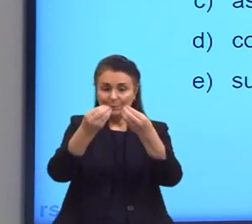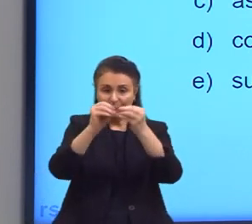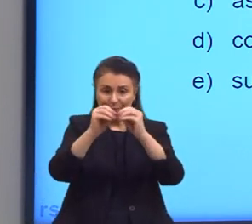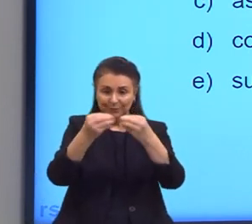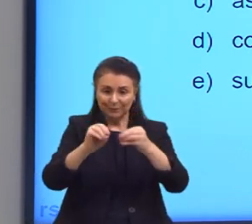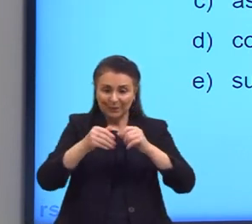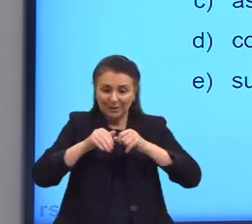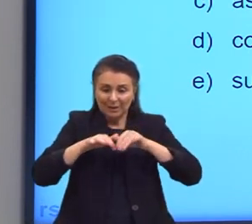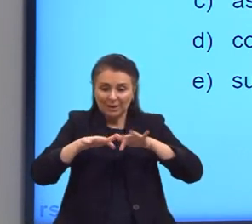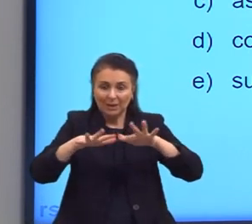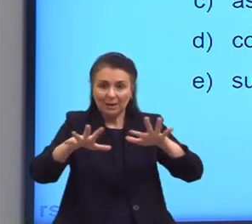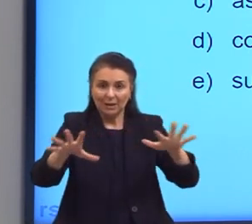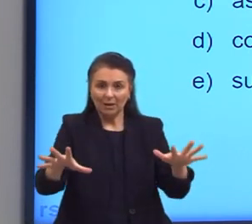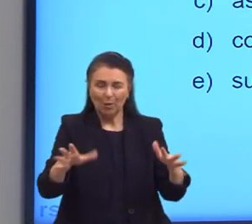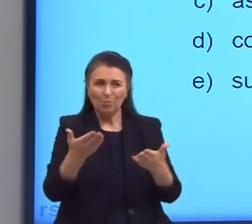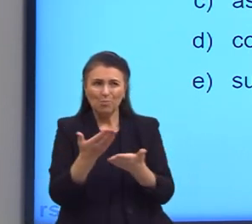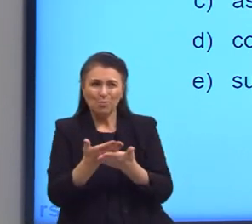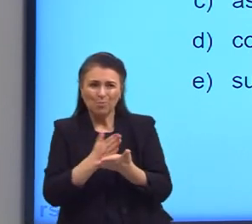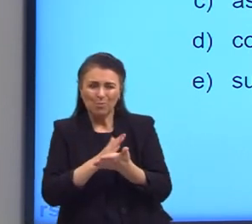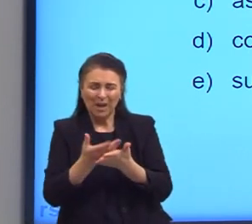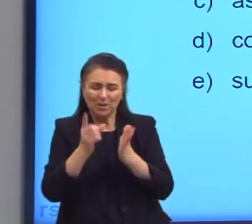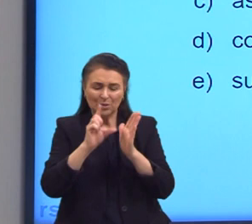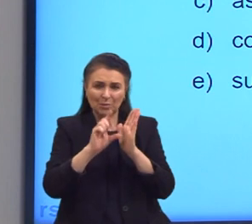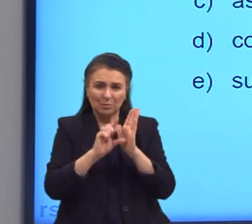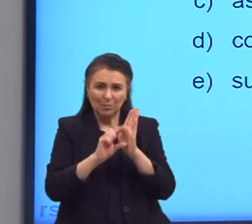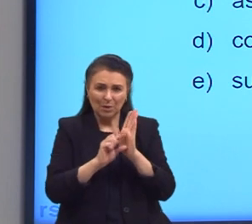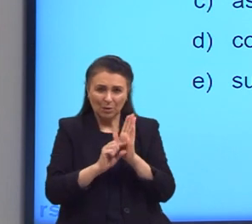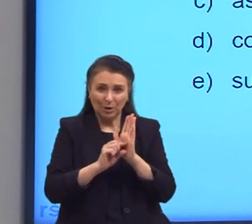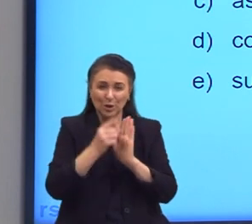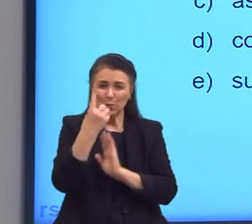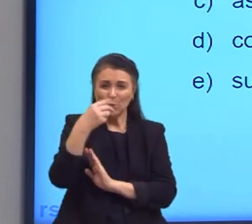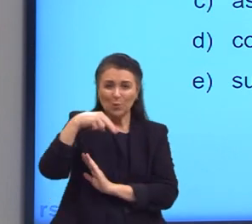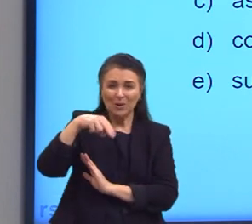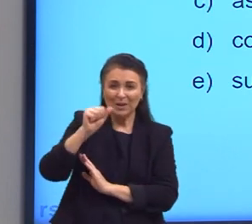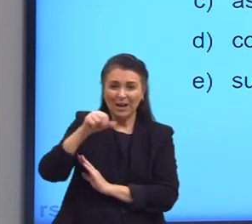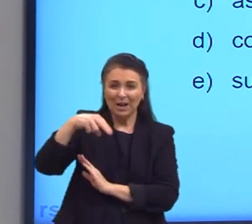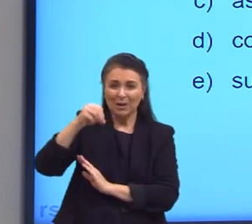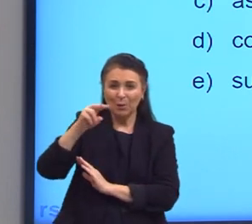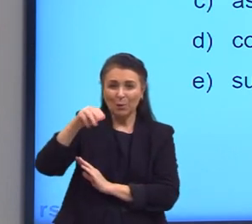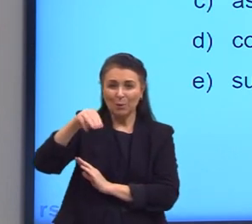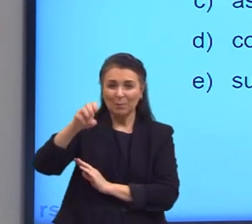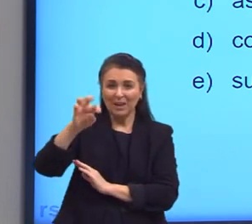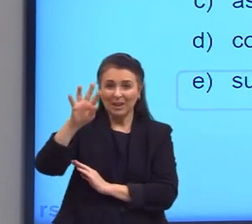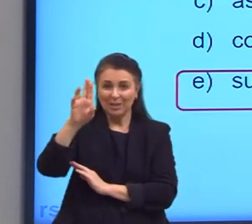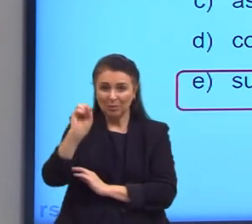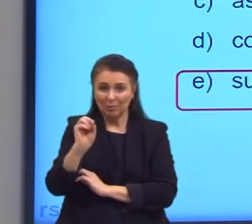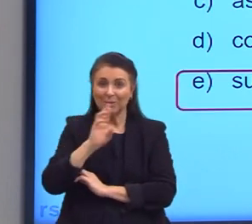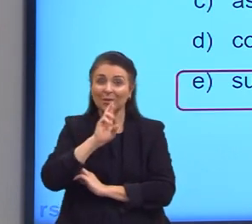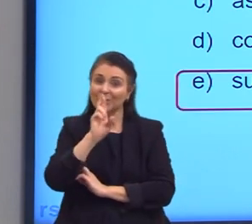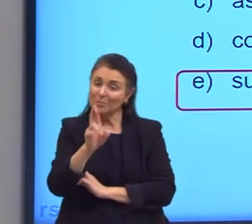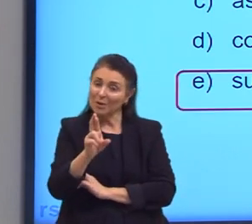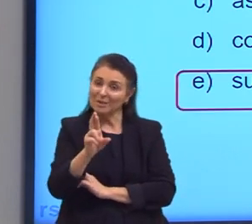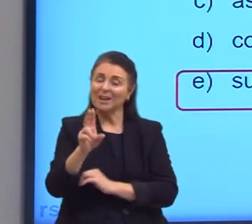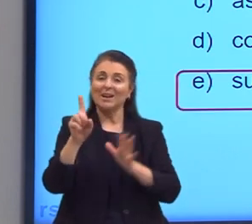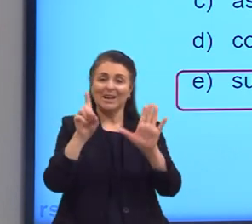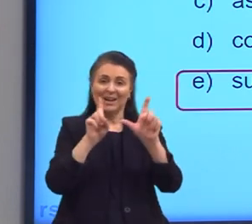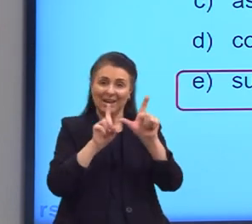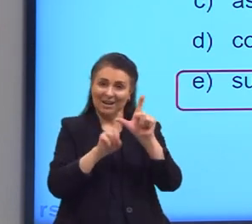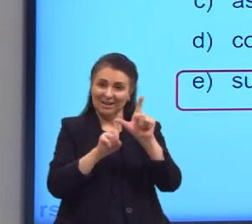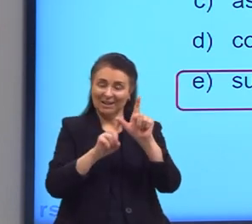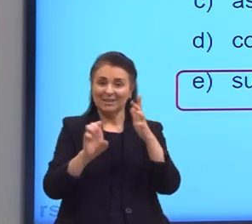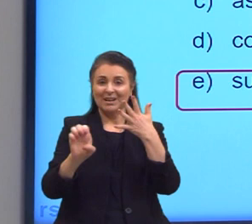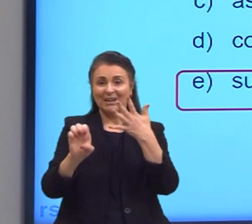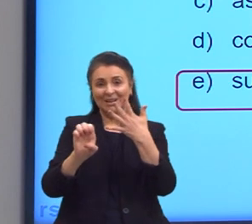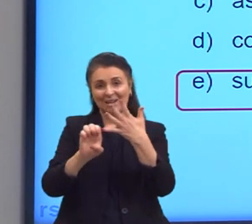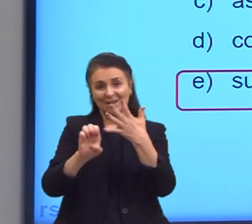dispersas são, em média, menores que 1 nanômetro? Exatamente. Então, a resposta é E. É, média,